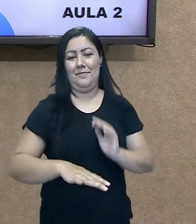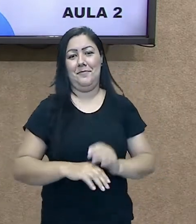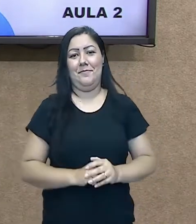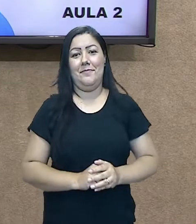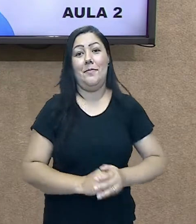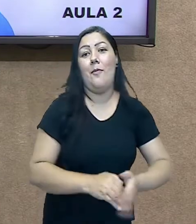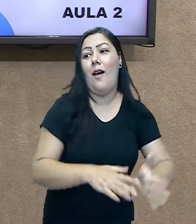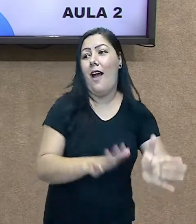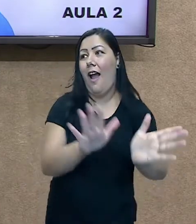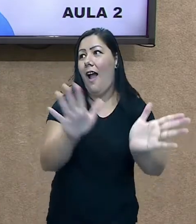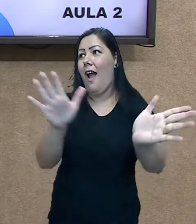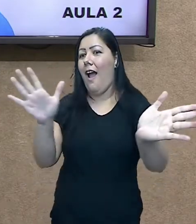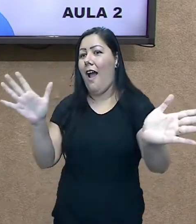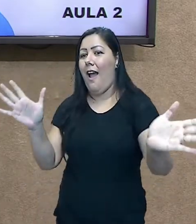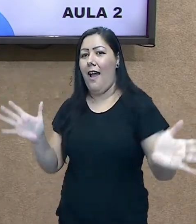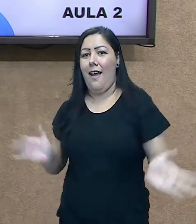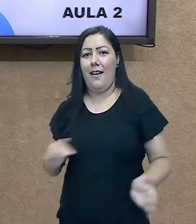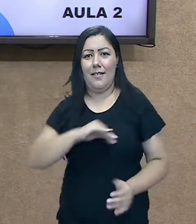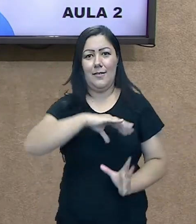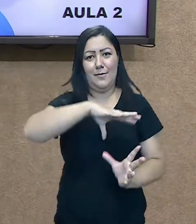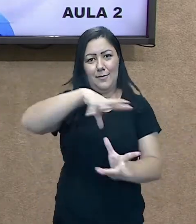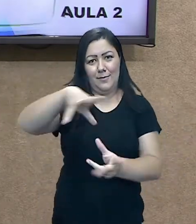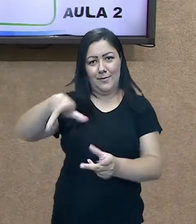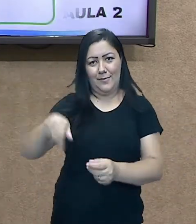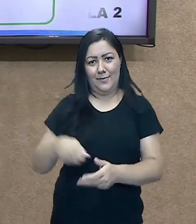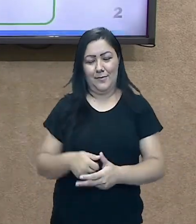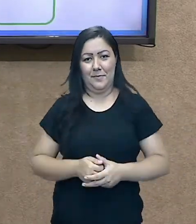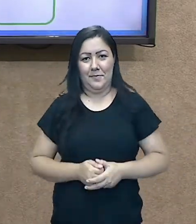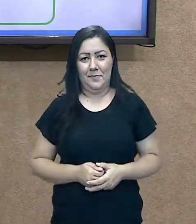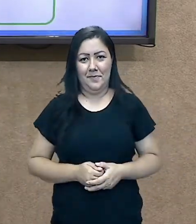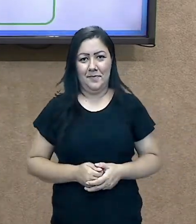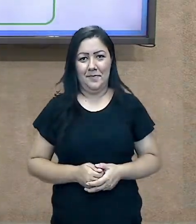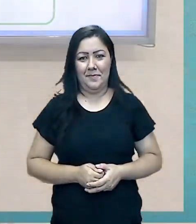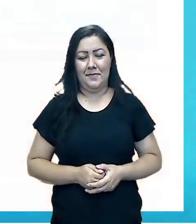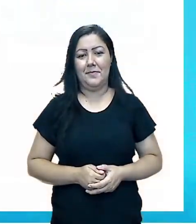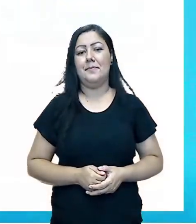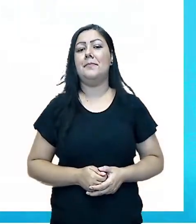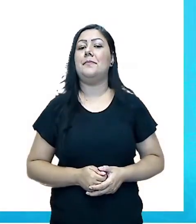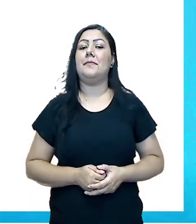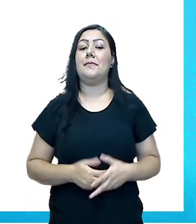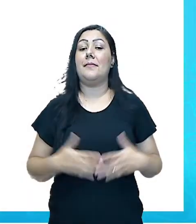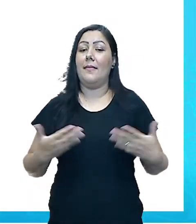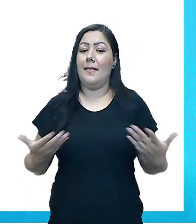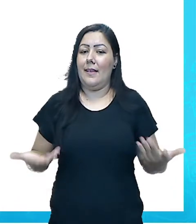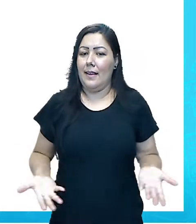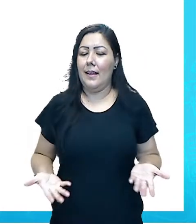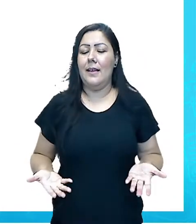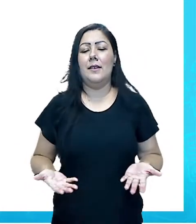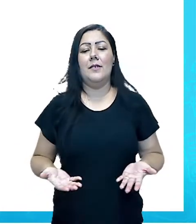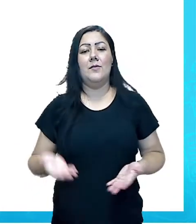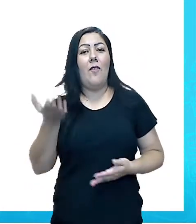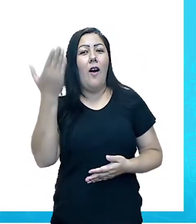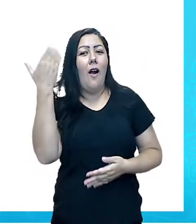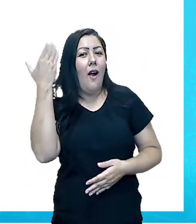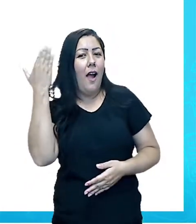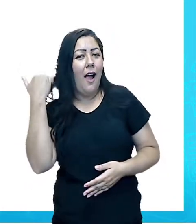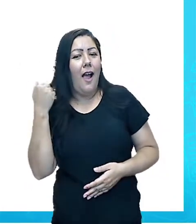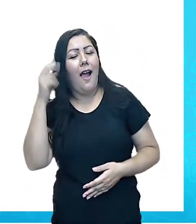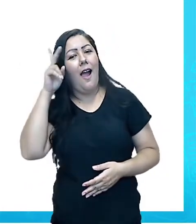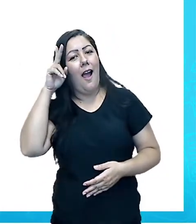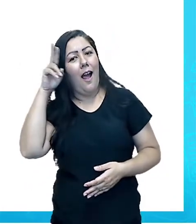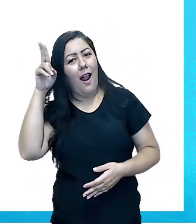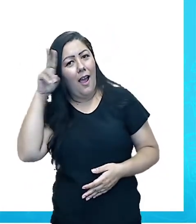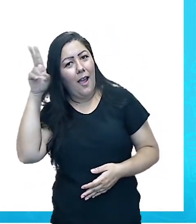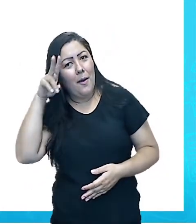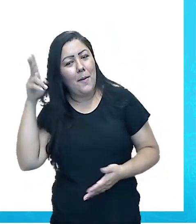todo. Tranquilo? Então vamos ver. Mais uma vez, né? Recapitulando. Qual é a